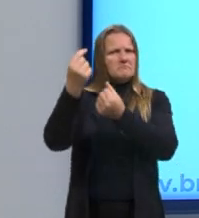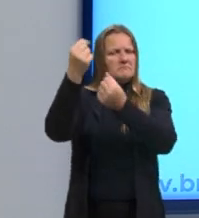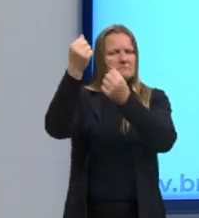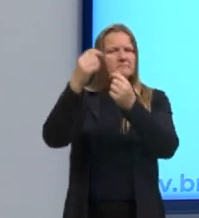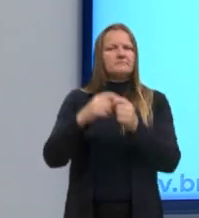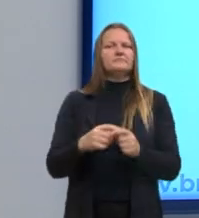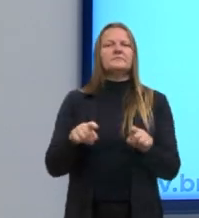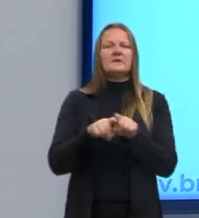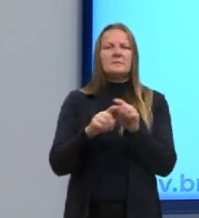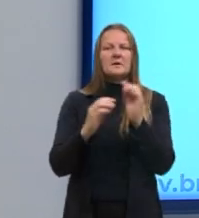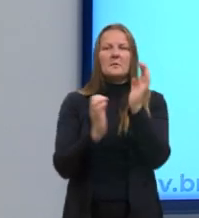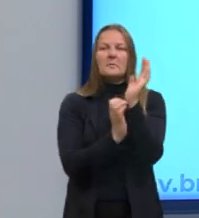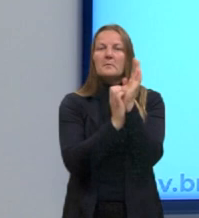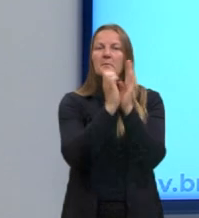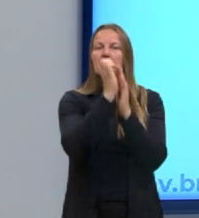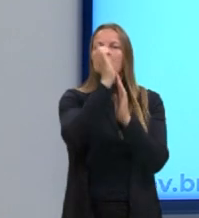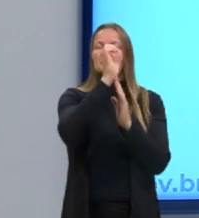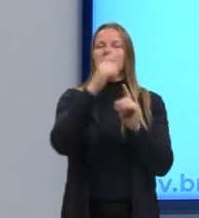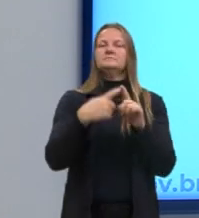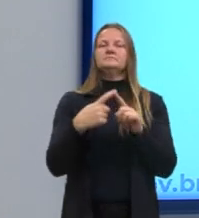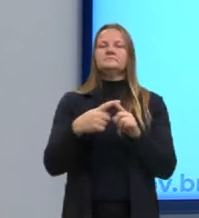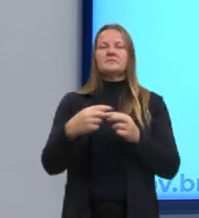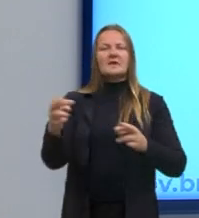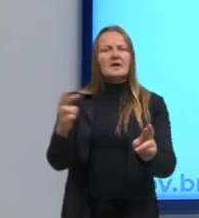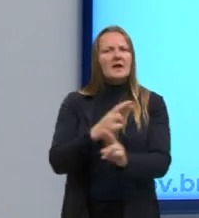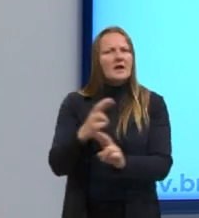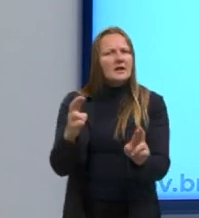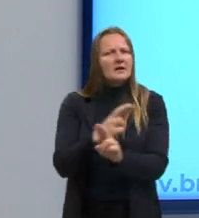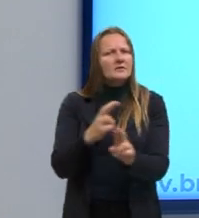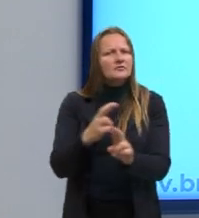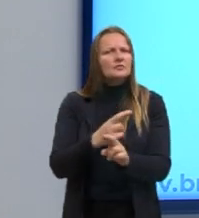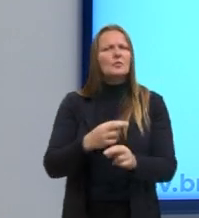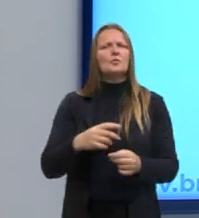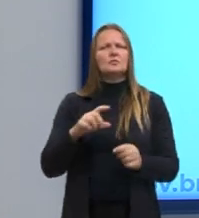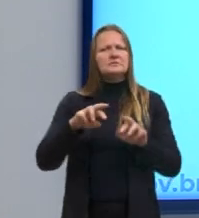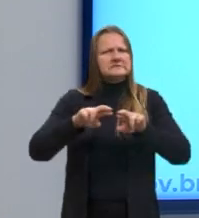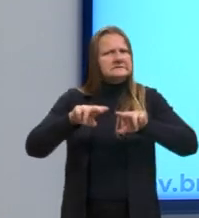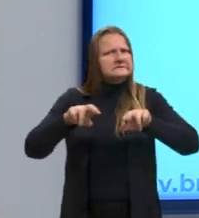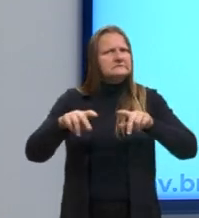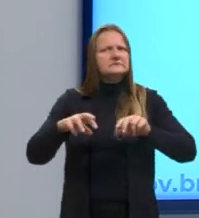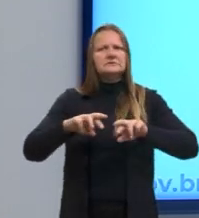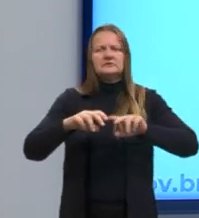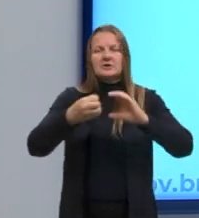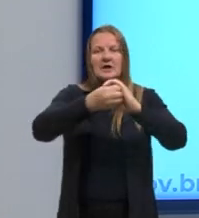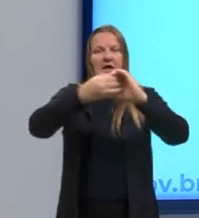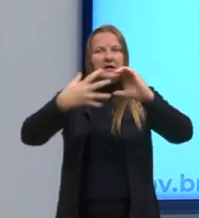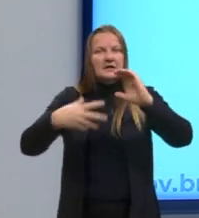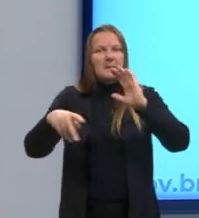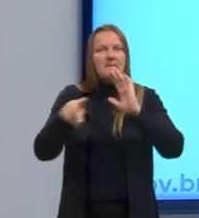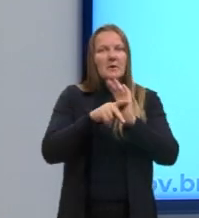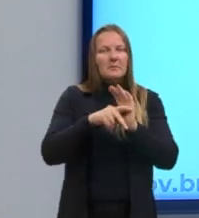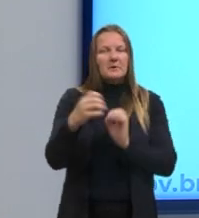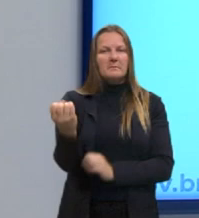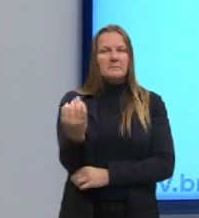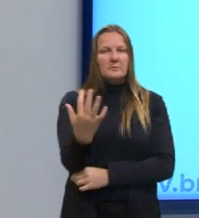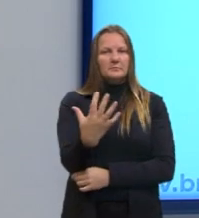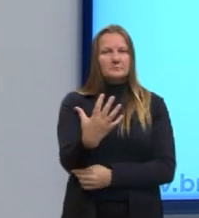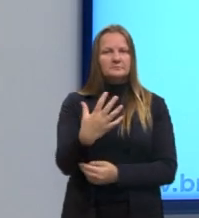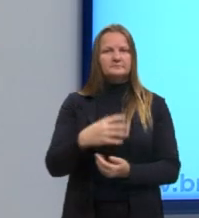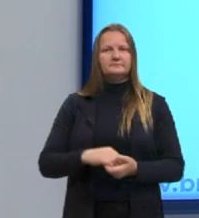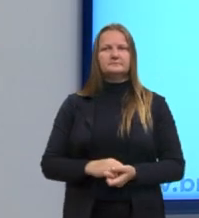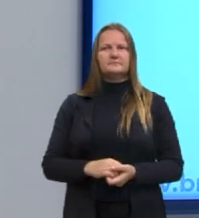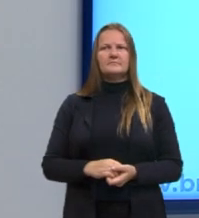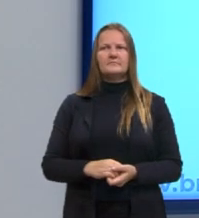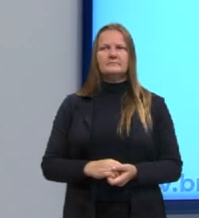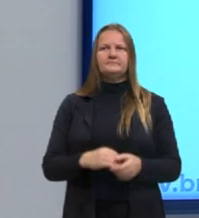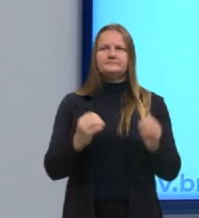forma verticalizada, as relações, as referências de longo prazo, são as características da modernidade. Vejam